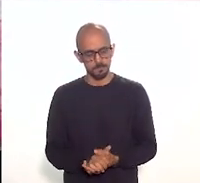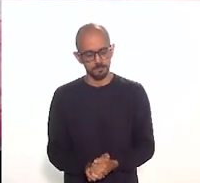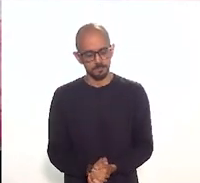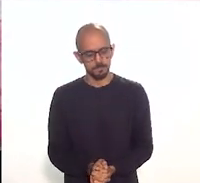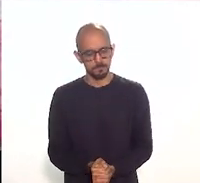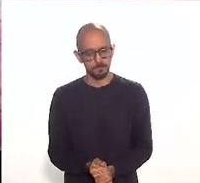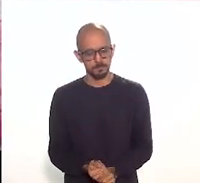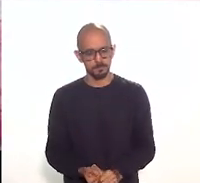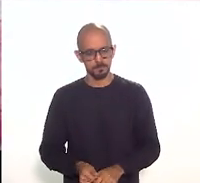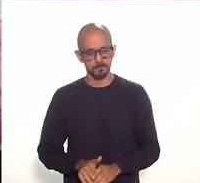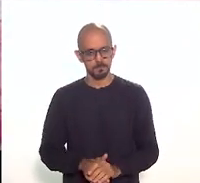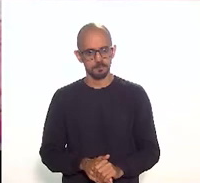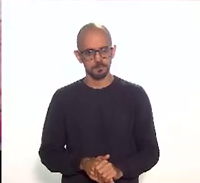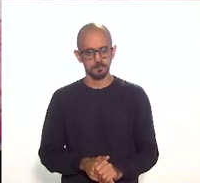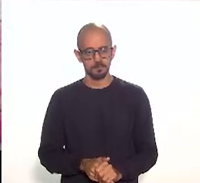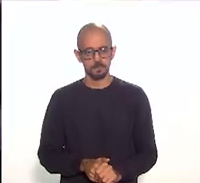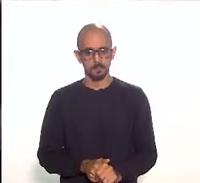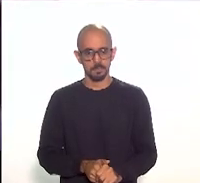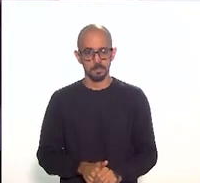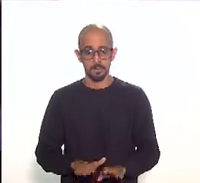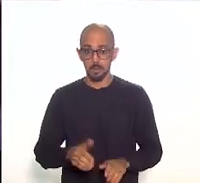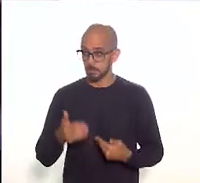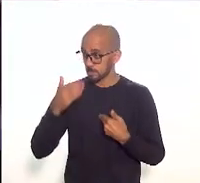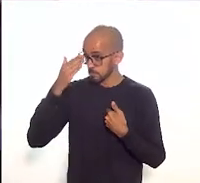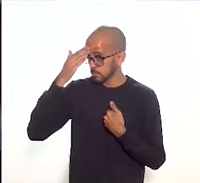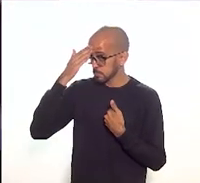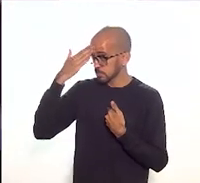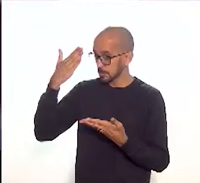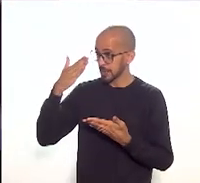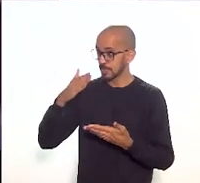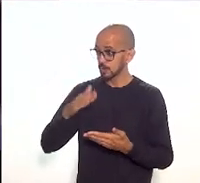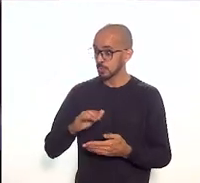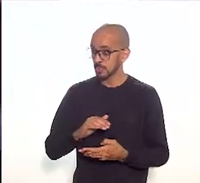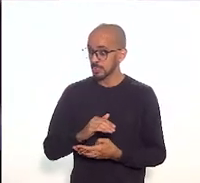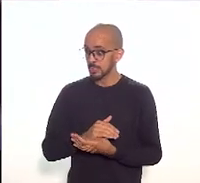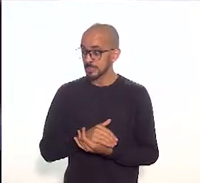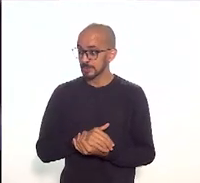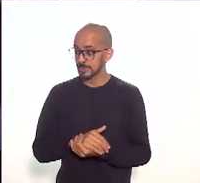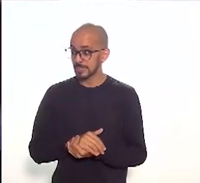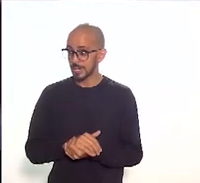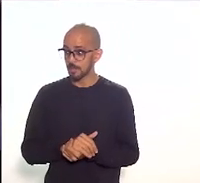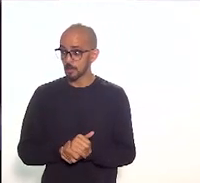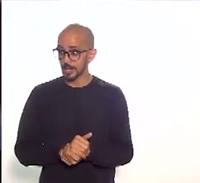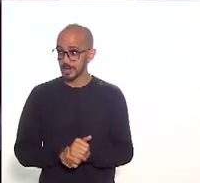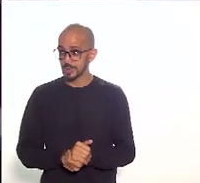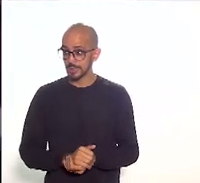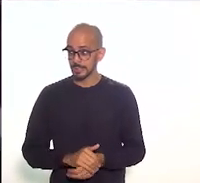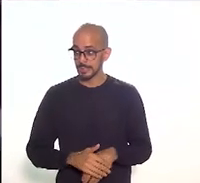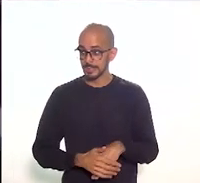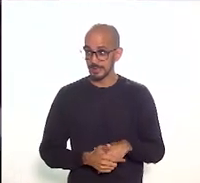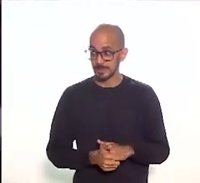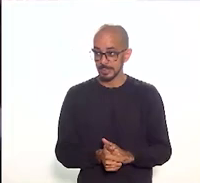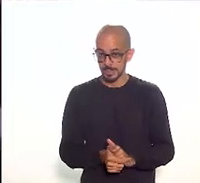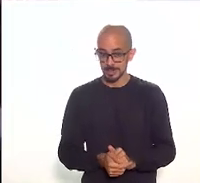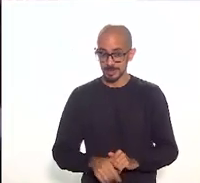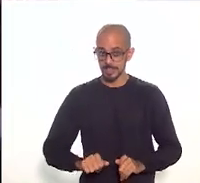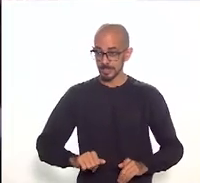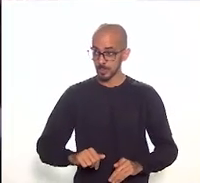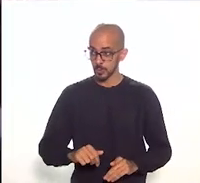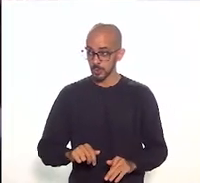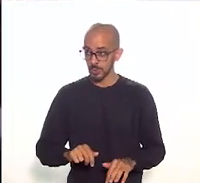Bom, muito obrigado, Dani Matera, representante do